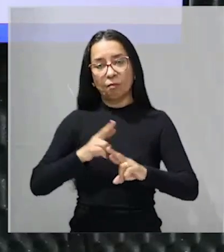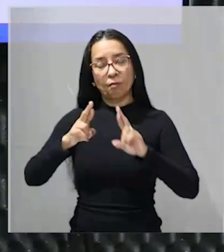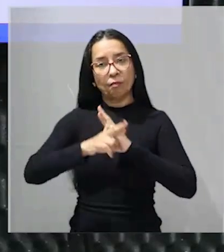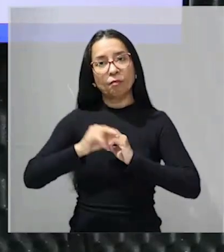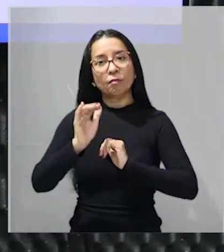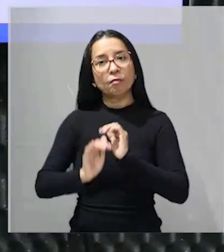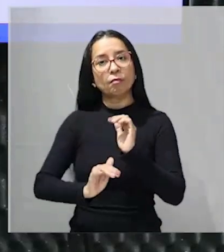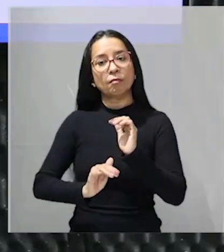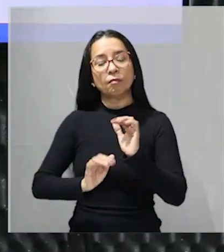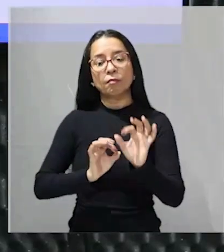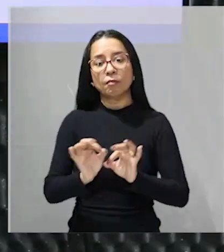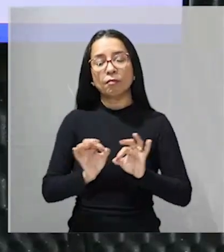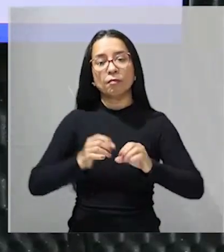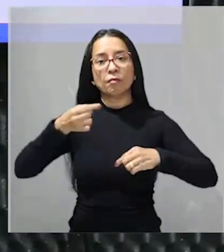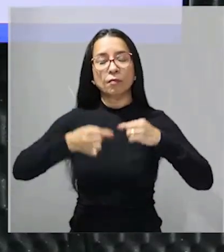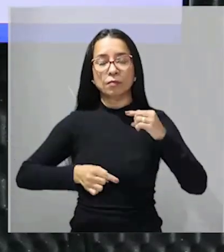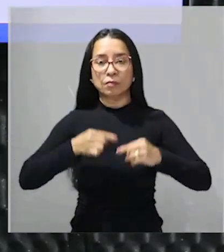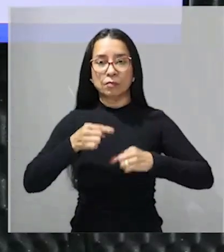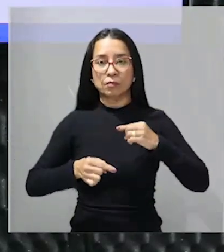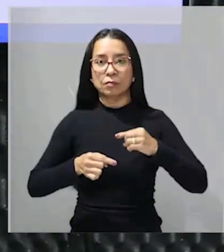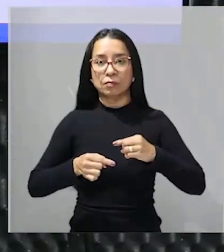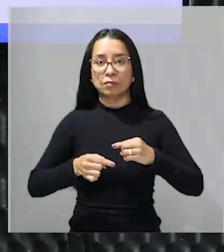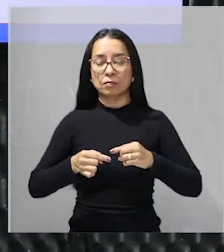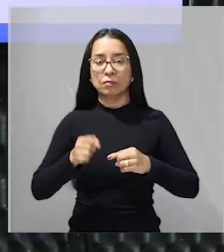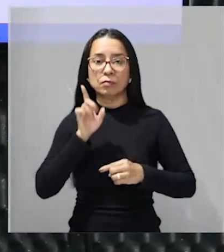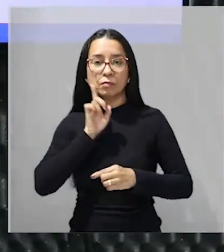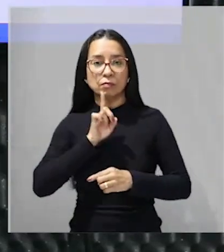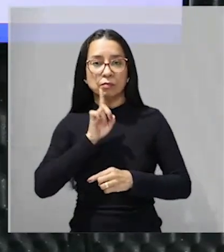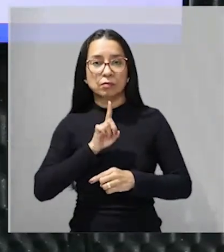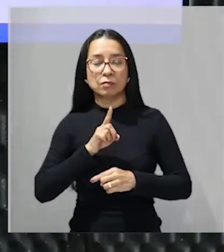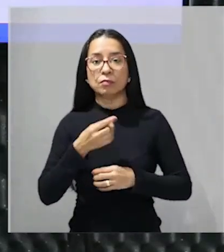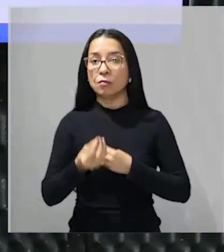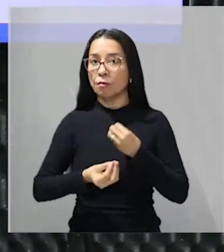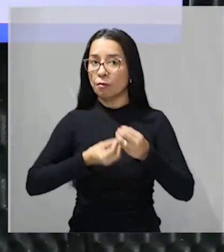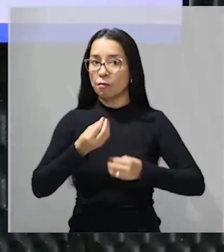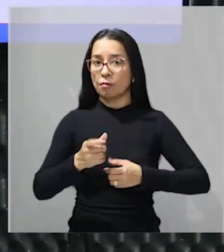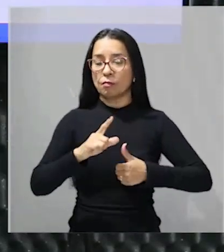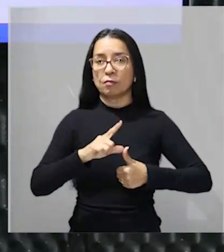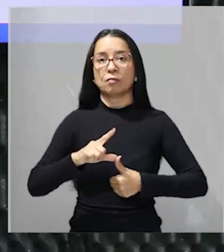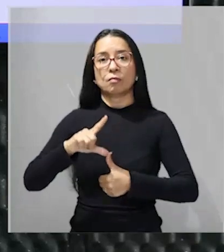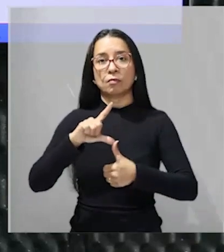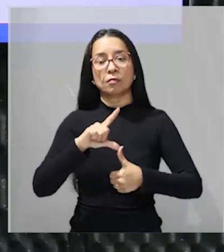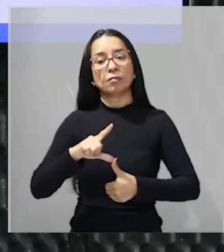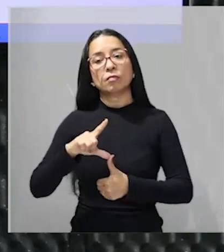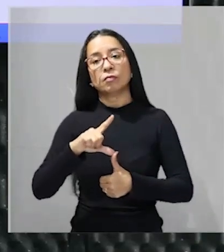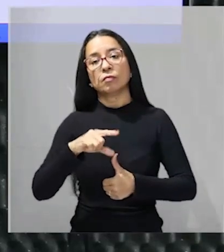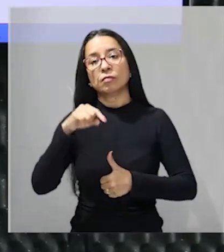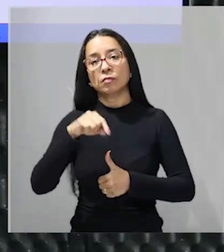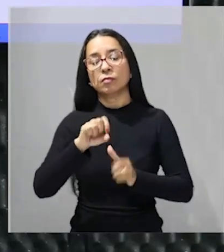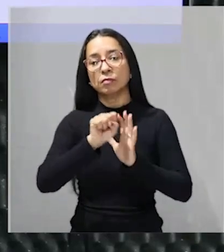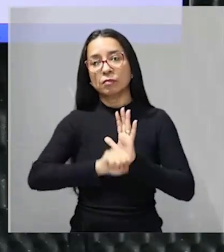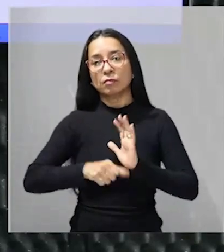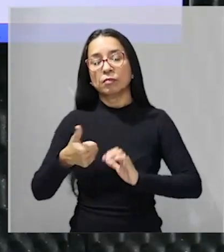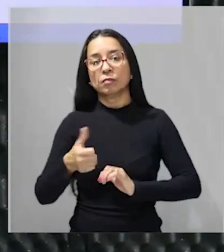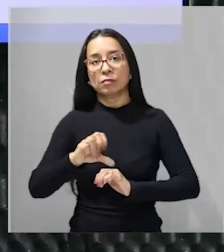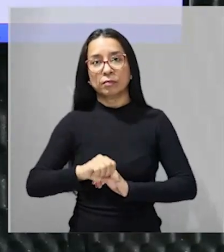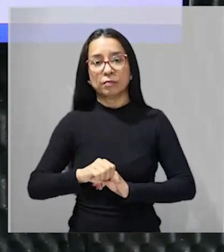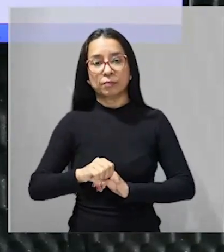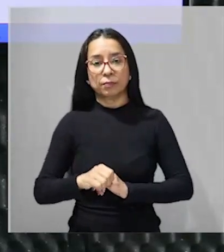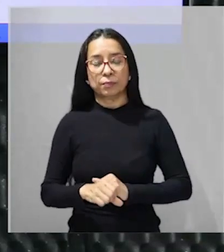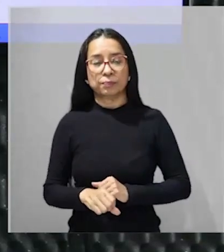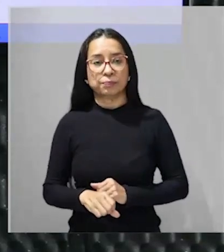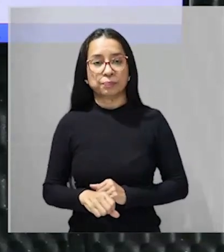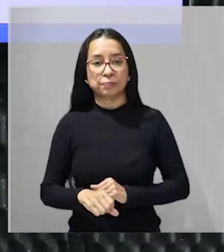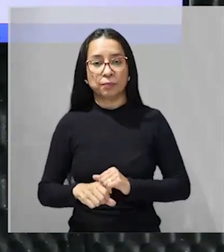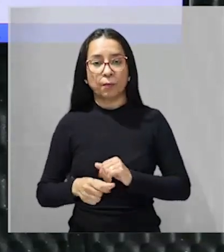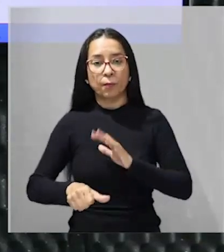formação político tanto nos Estados Unidos como nessa América Latina aqui no século 19 e